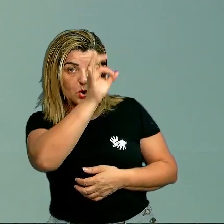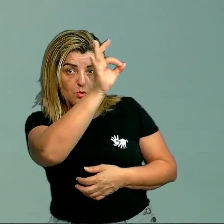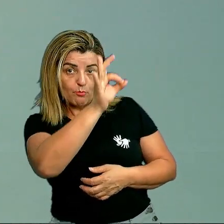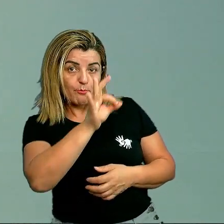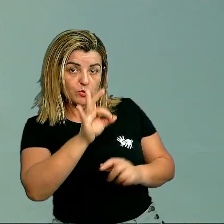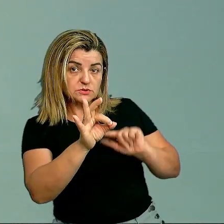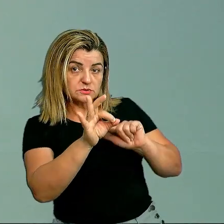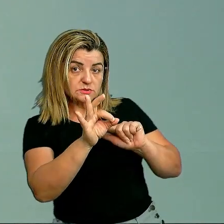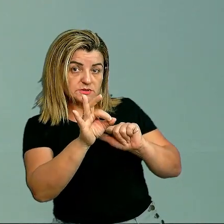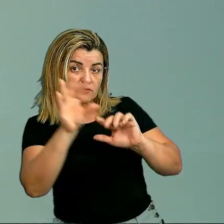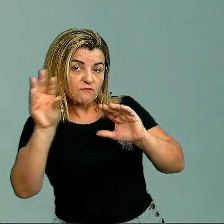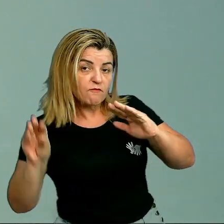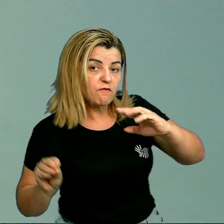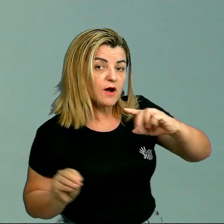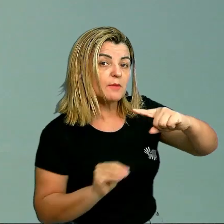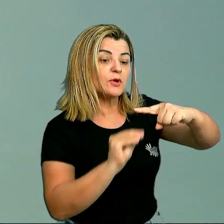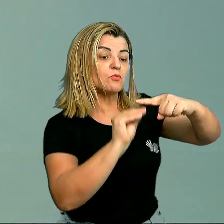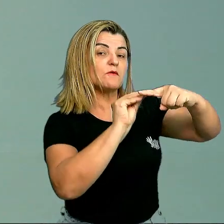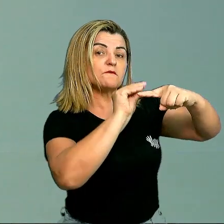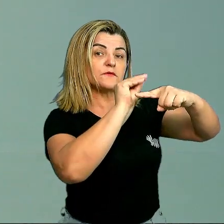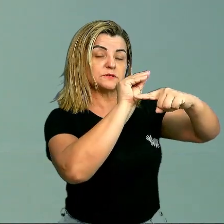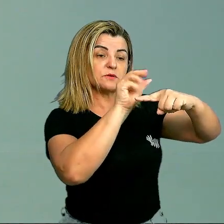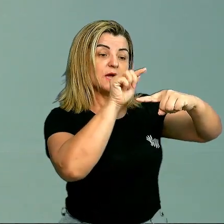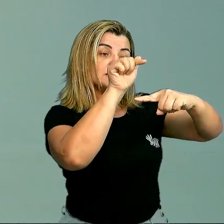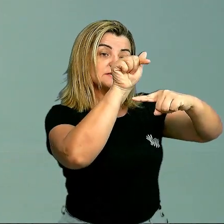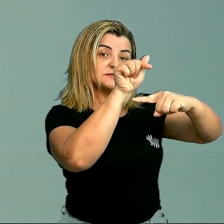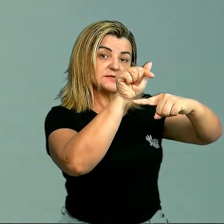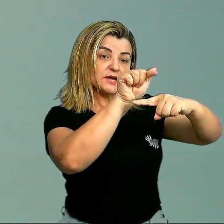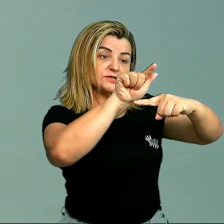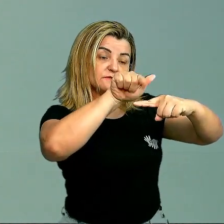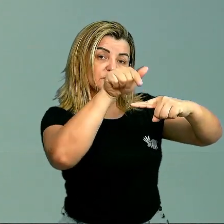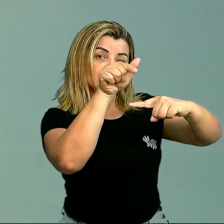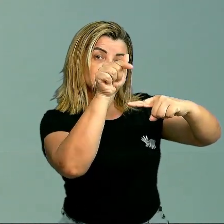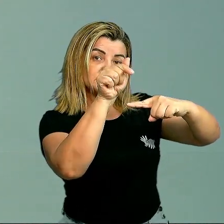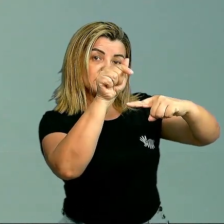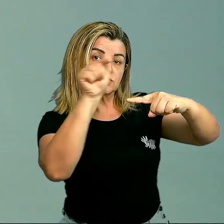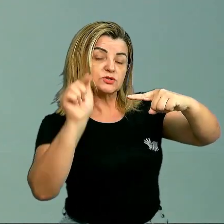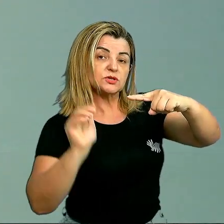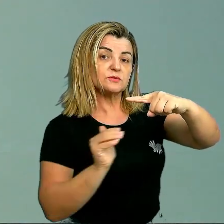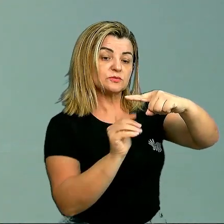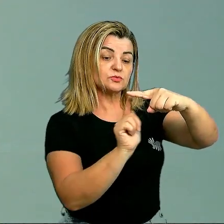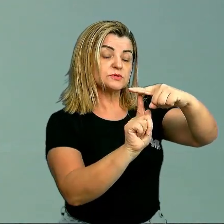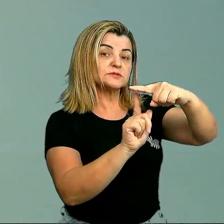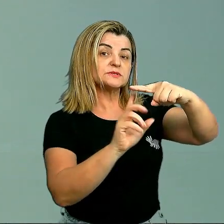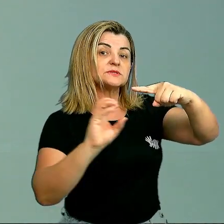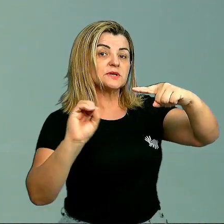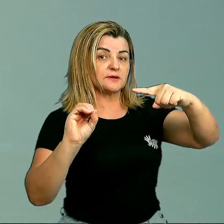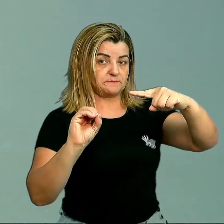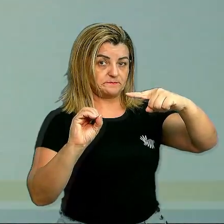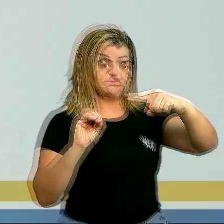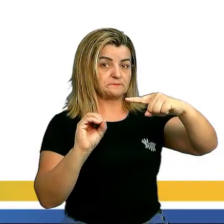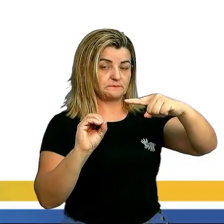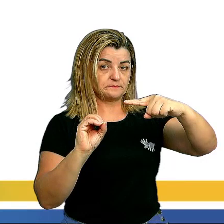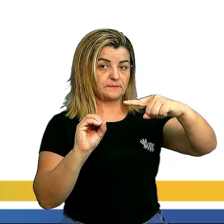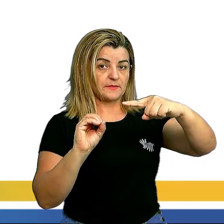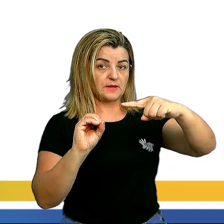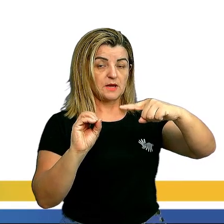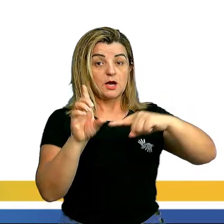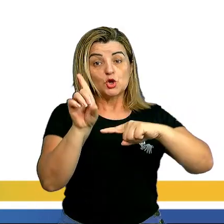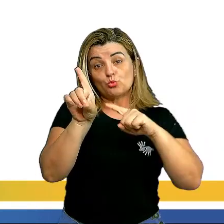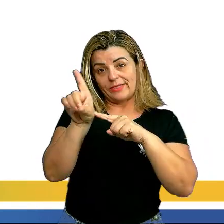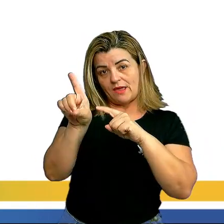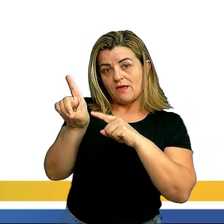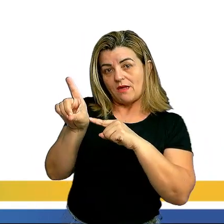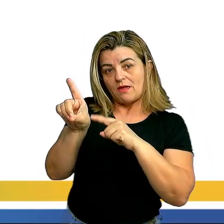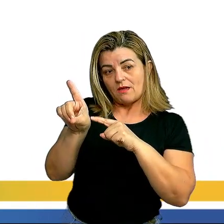vai para uma fração. Então ficaria 7,7 sobre 100, tá? E o D,